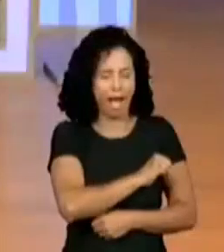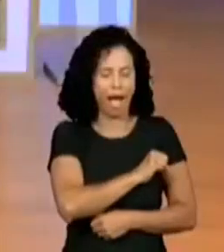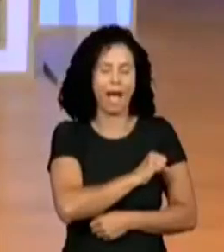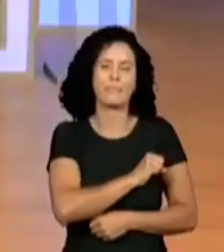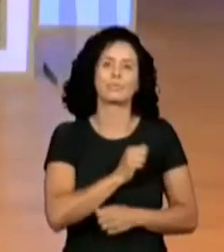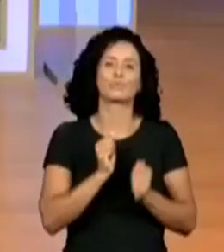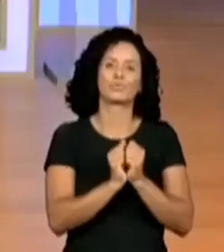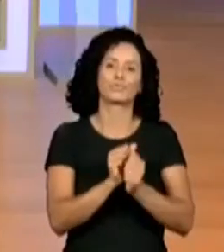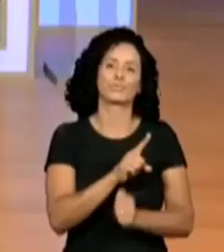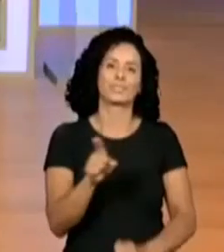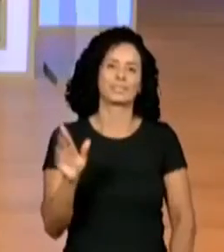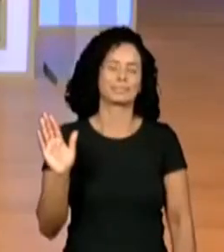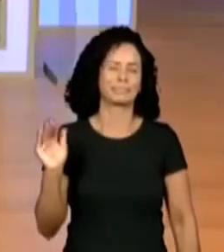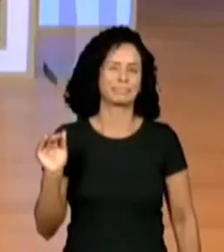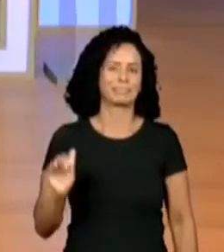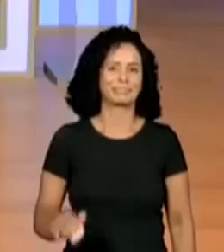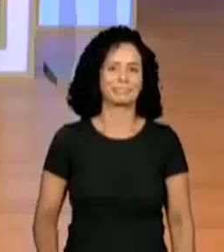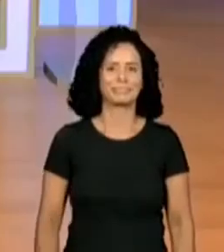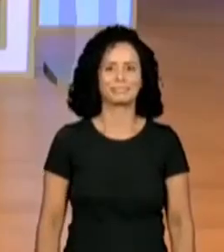aí com vocês.